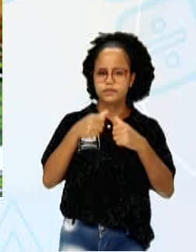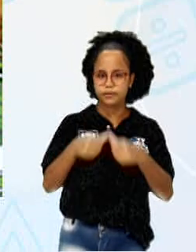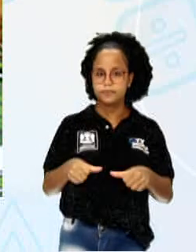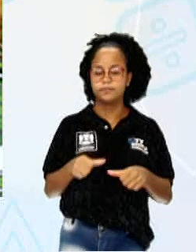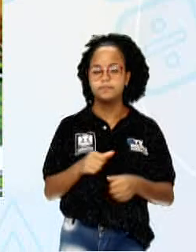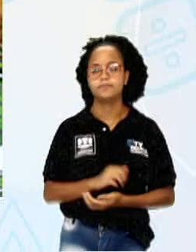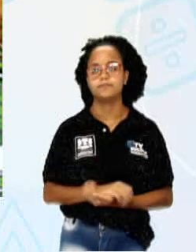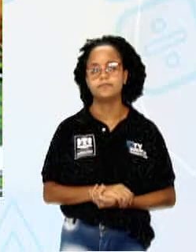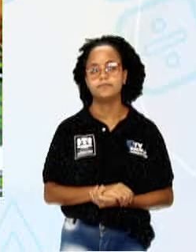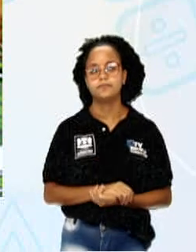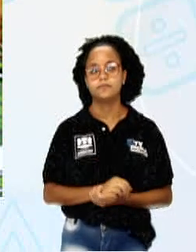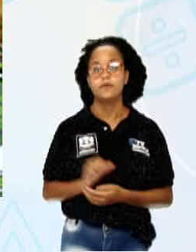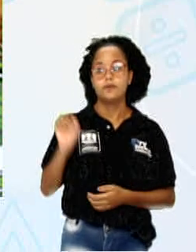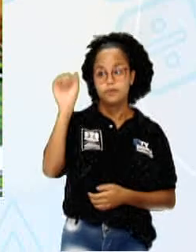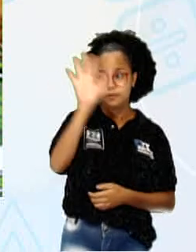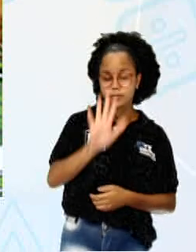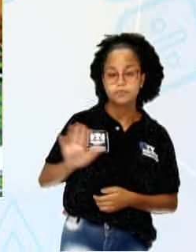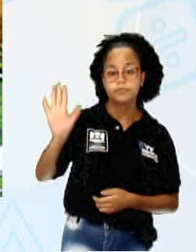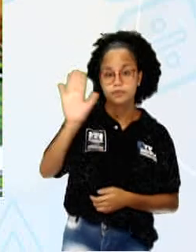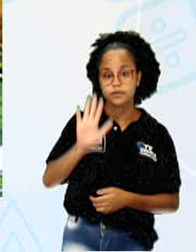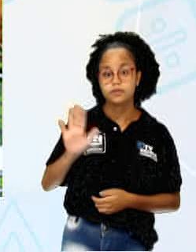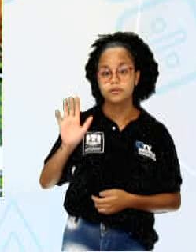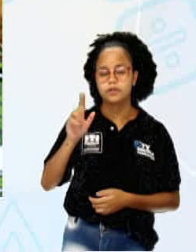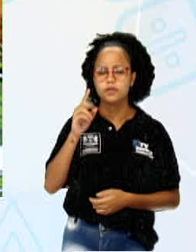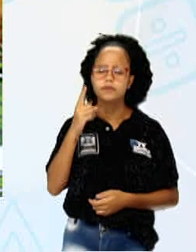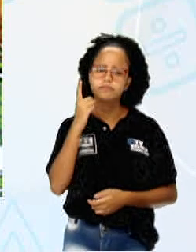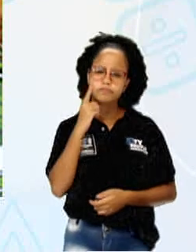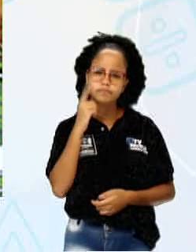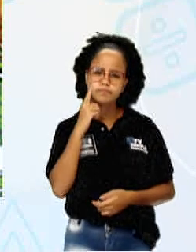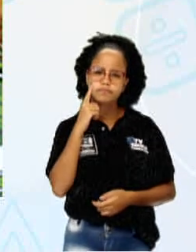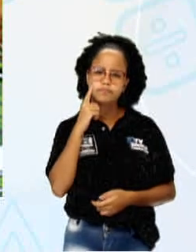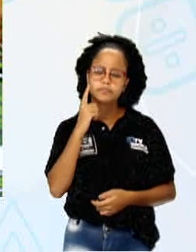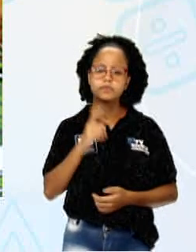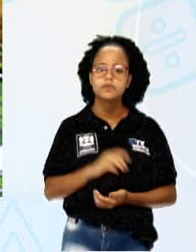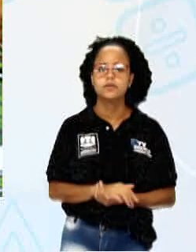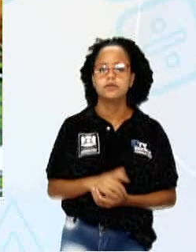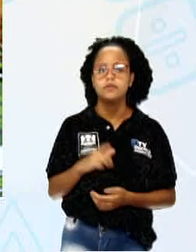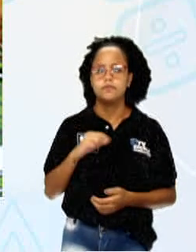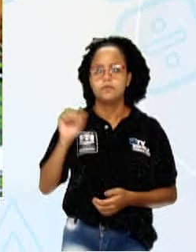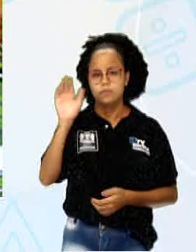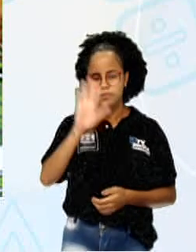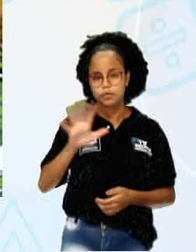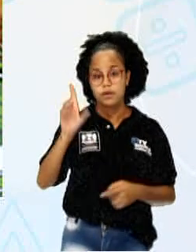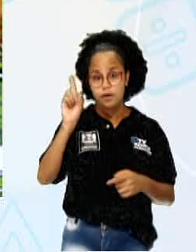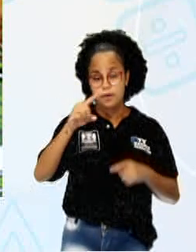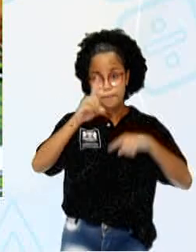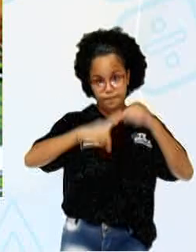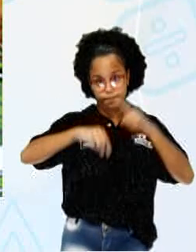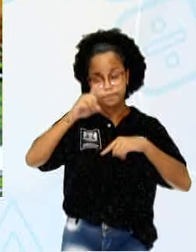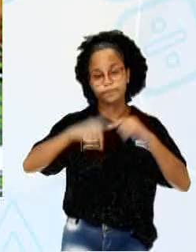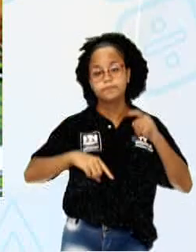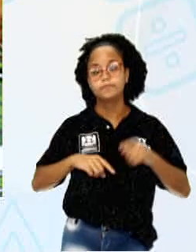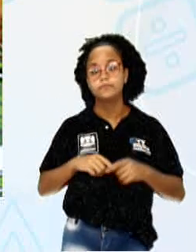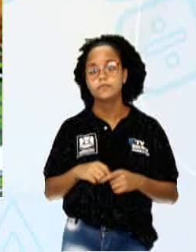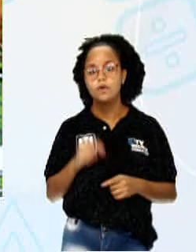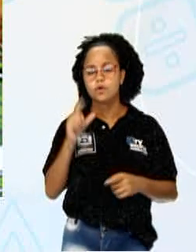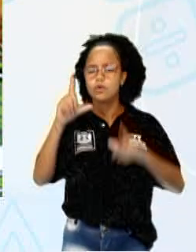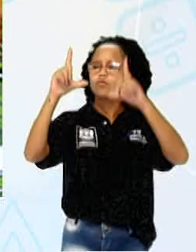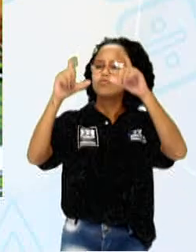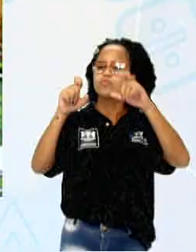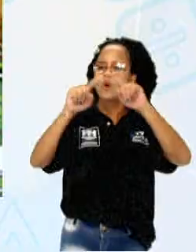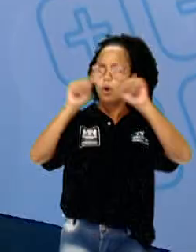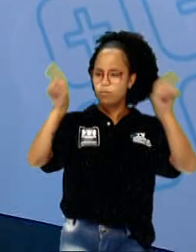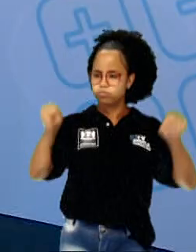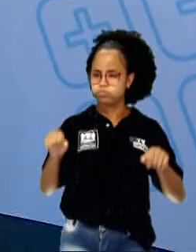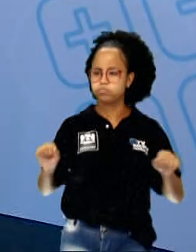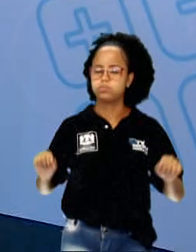obra. E as imagens que a gente vê, a fotografia em si, ela é a matéria. É aquilo que eu vou fotografar.